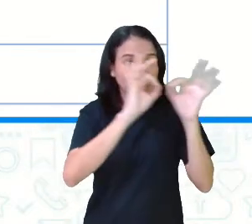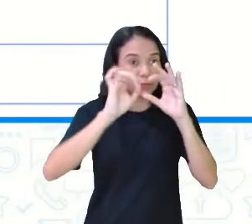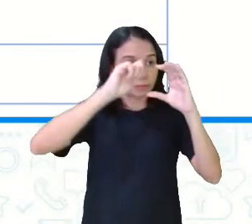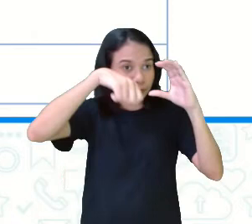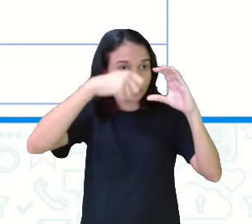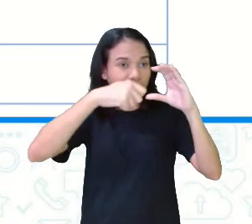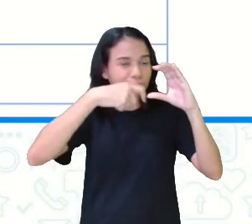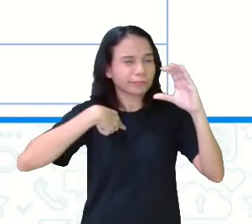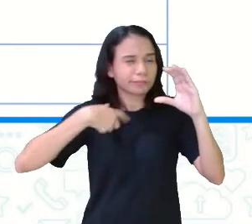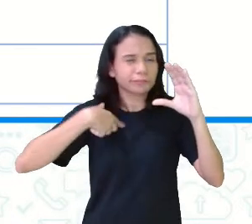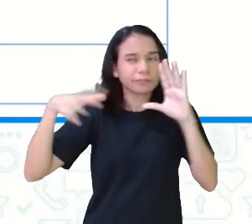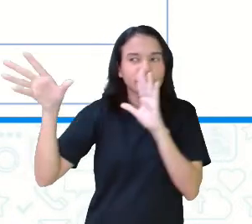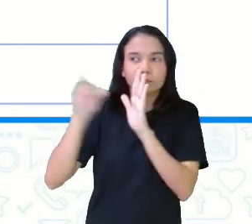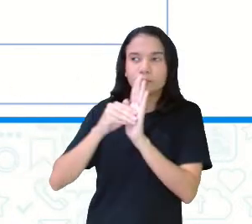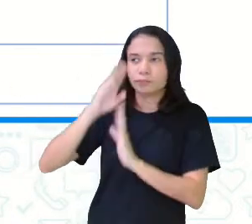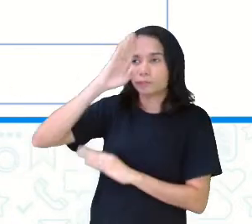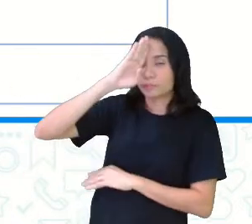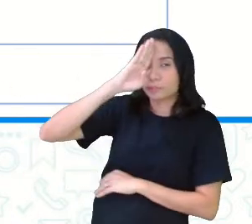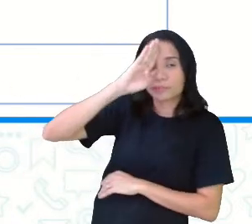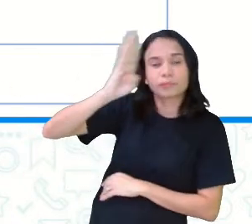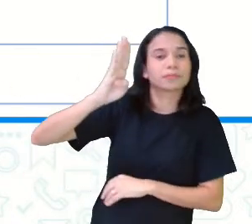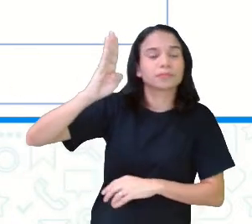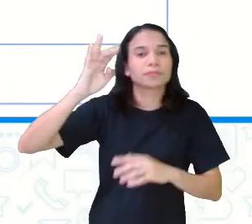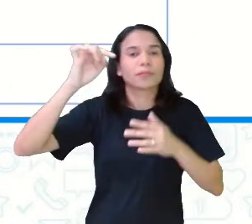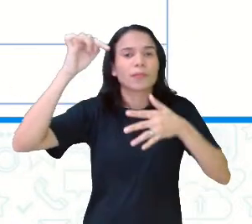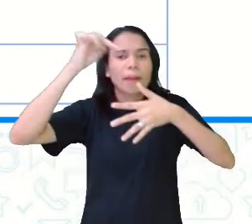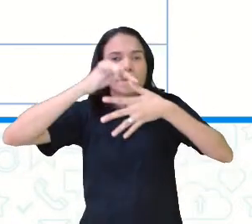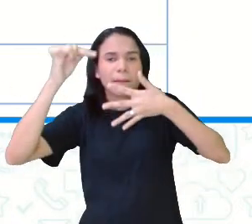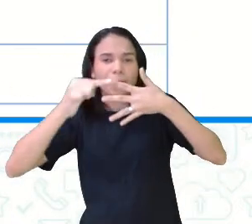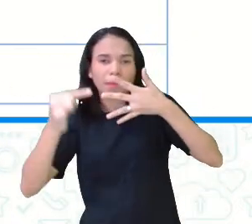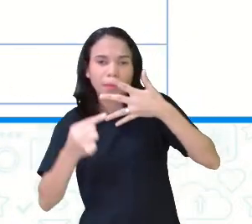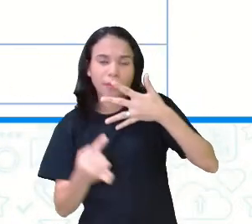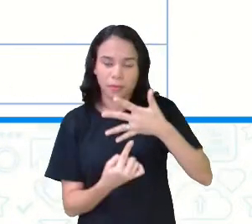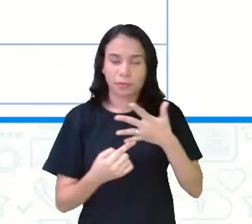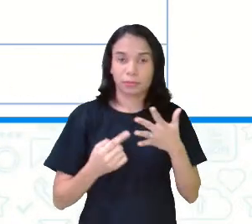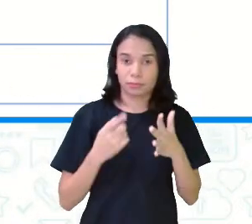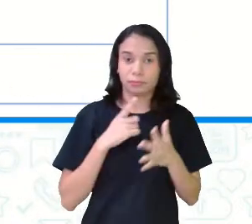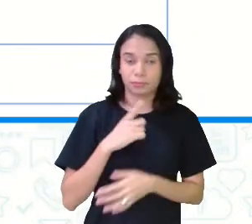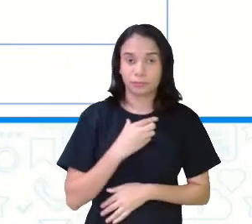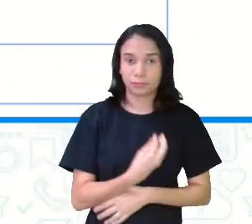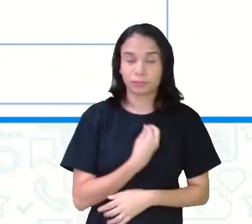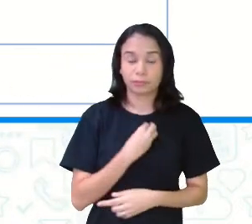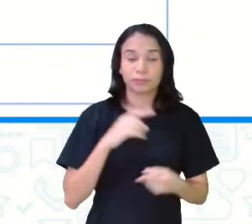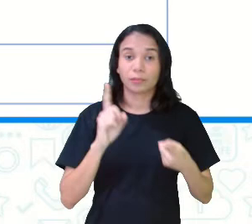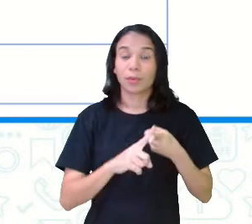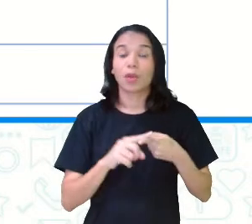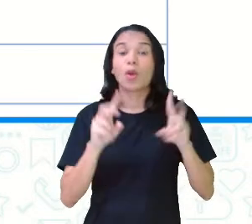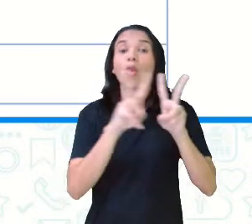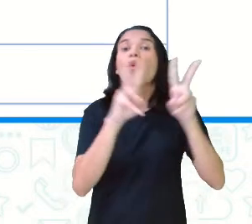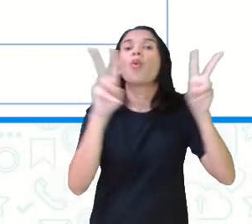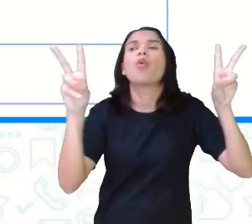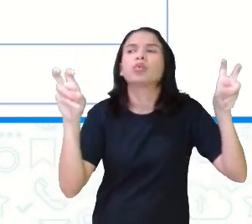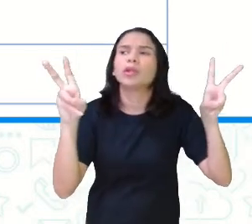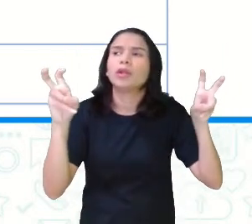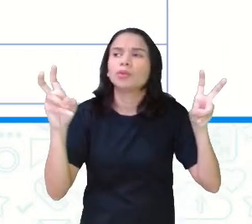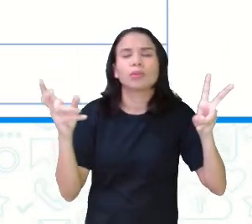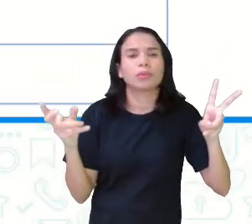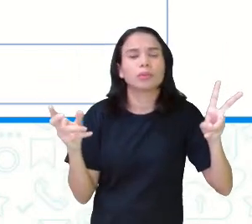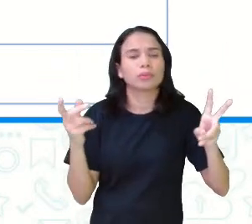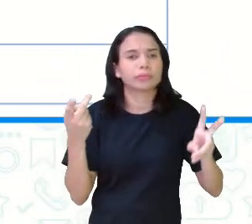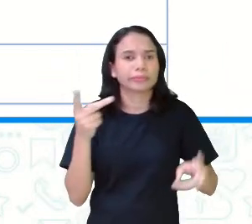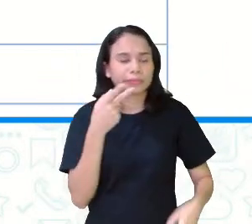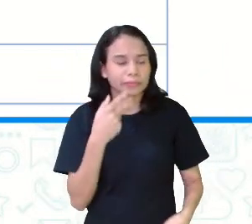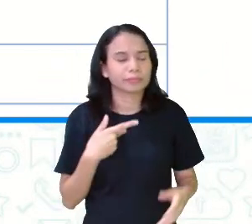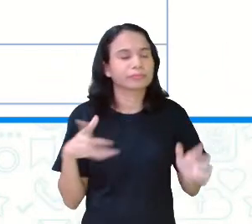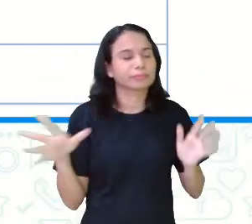registrar ali os principais pontos daquela obra. Então, tem aí, ó, qual o título do vlog? Você